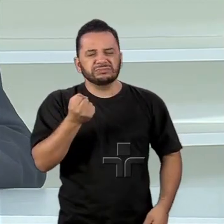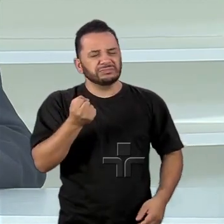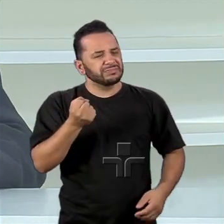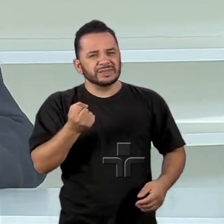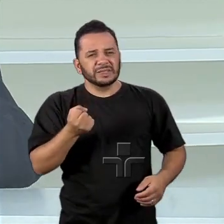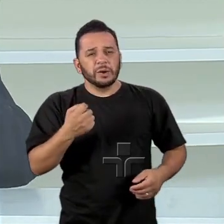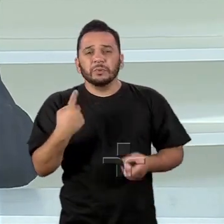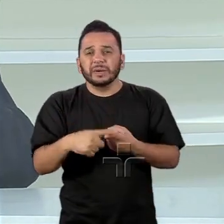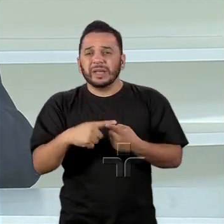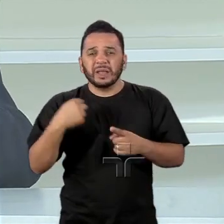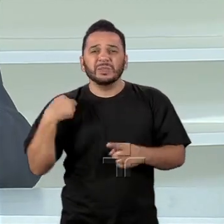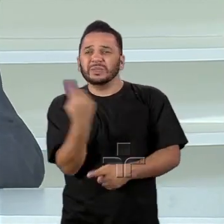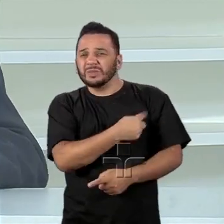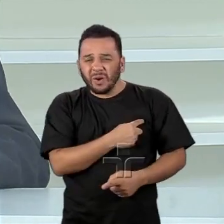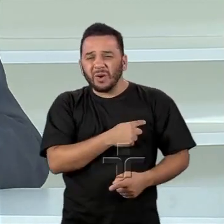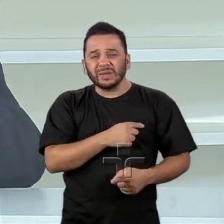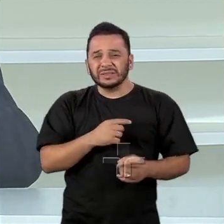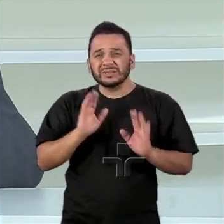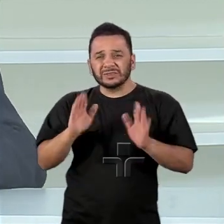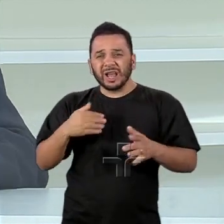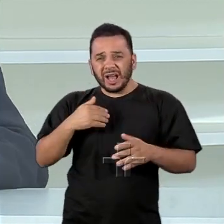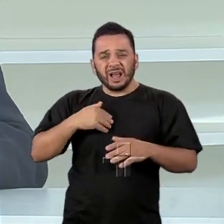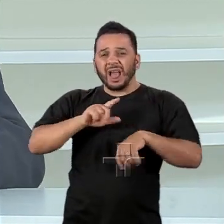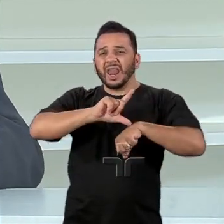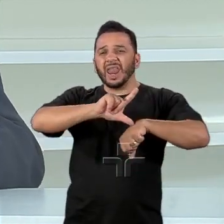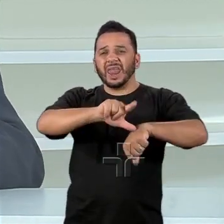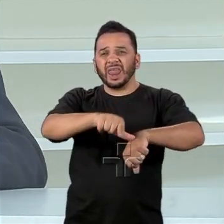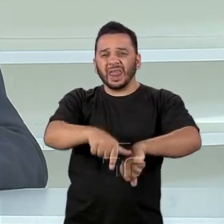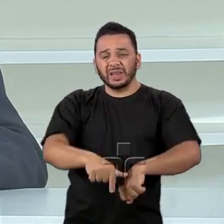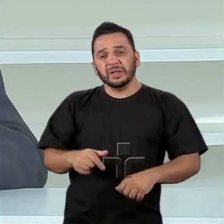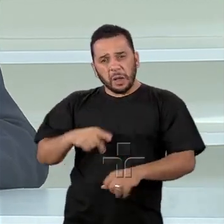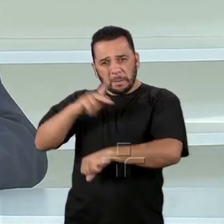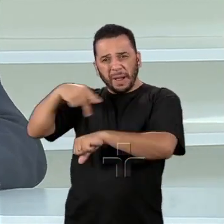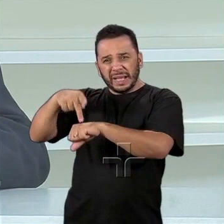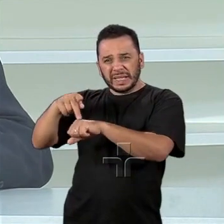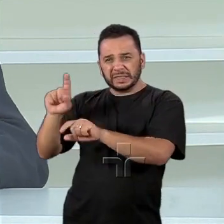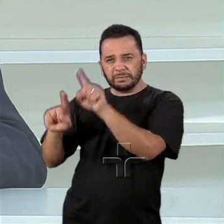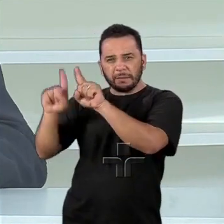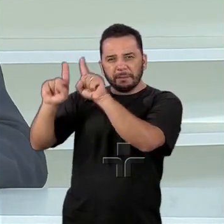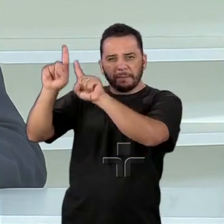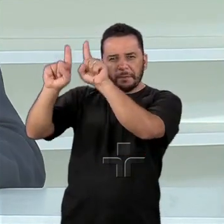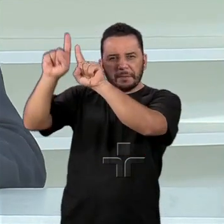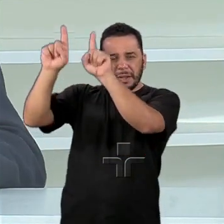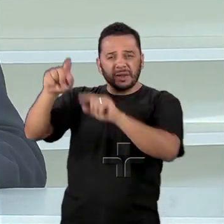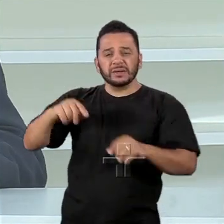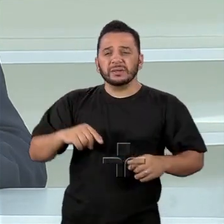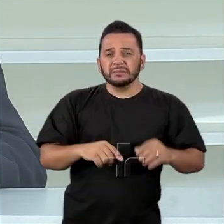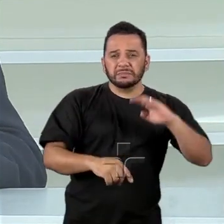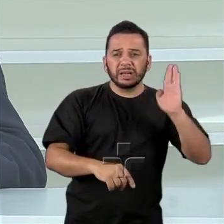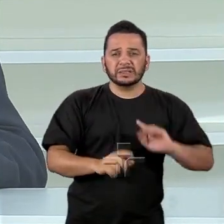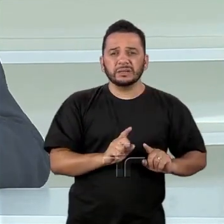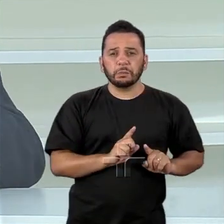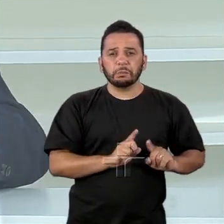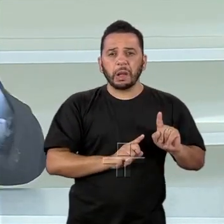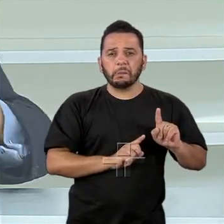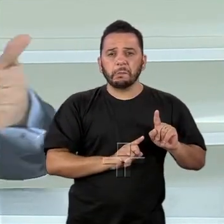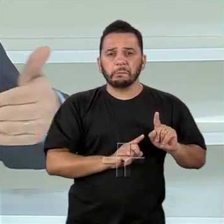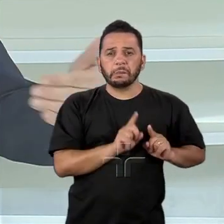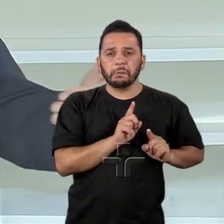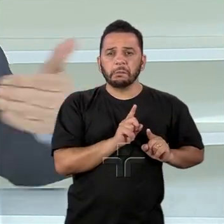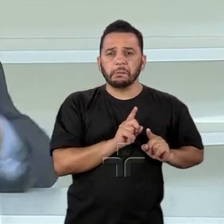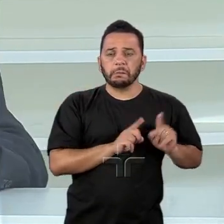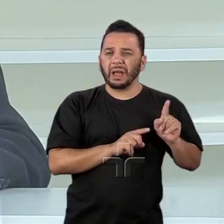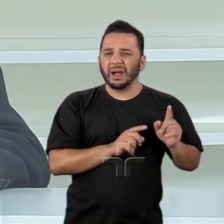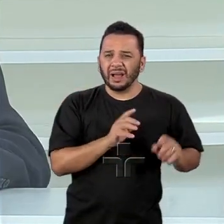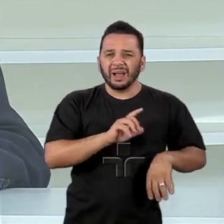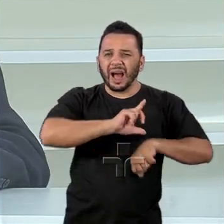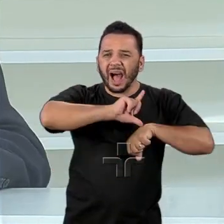atrasados, estamos crescendo menos que o resto do mundo. E esse é o grande desafio, antes da gente pensar